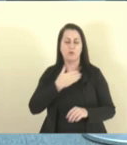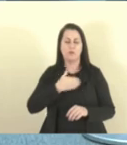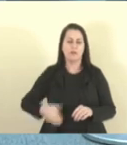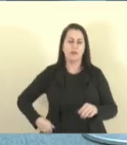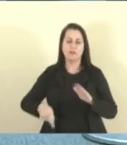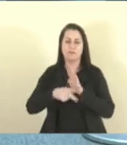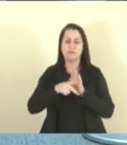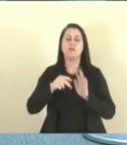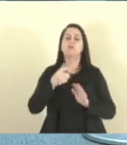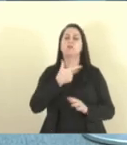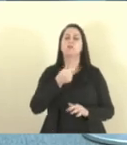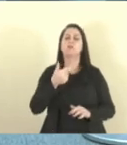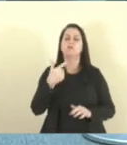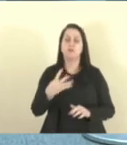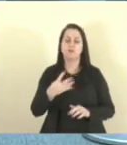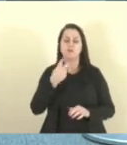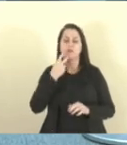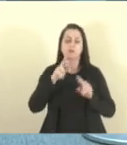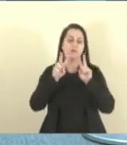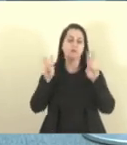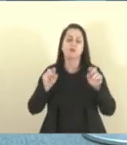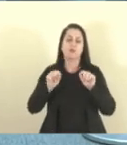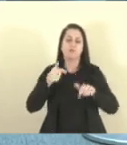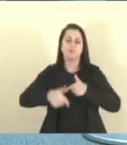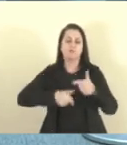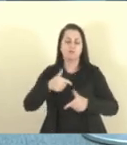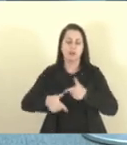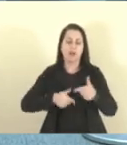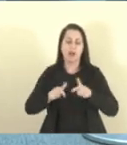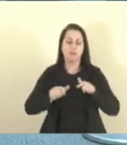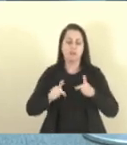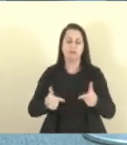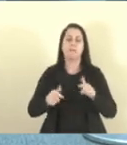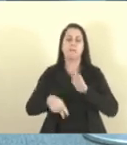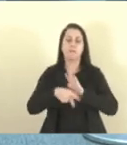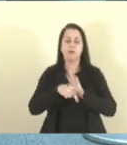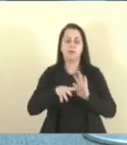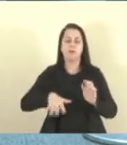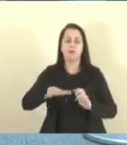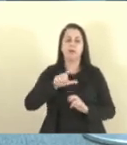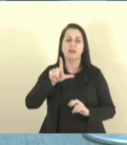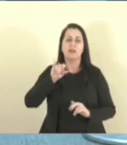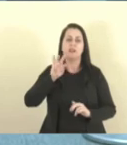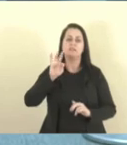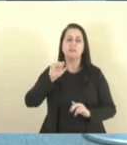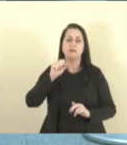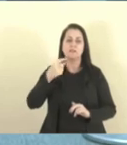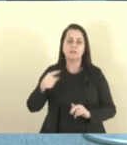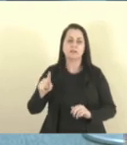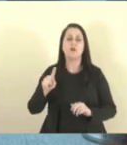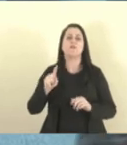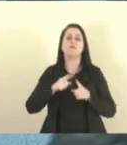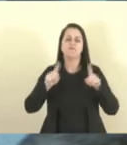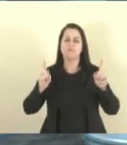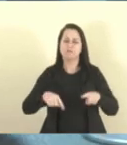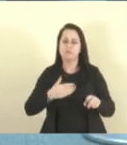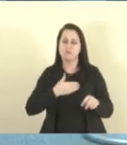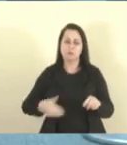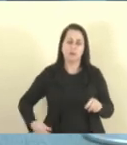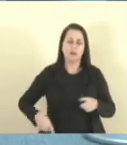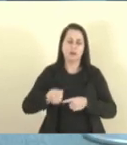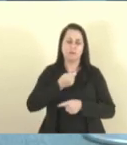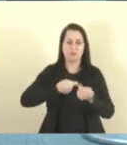-2024, que disciplina o exercício das atividades próprias na área de licitação por servidores públicos da administração direta,